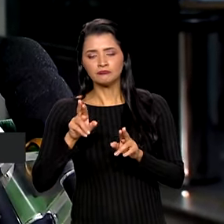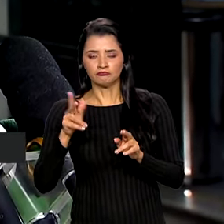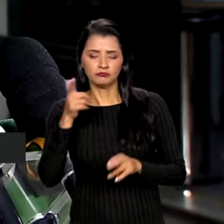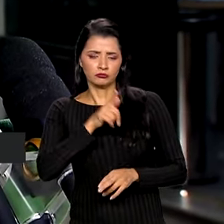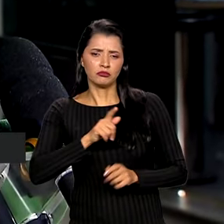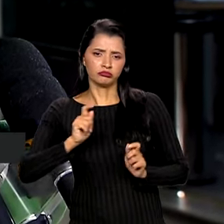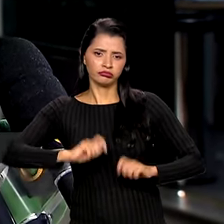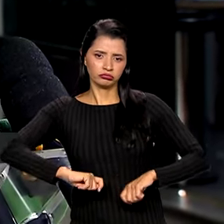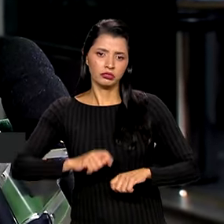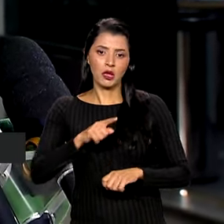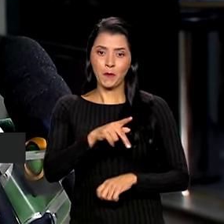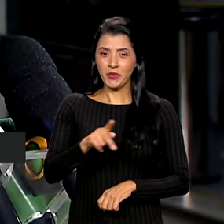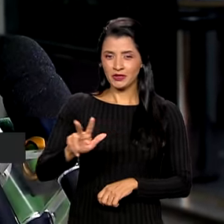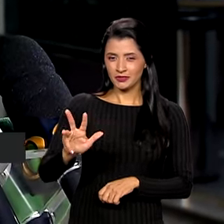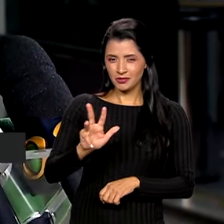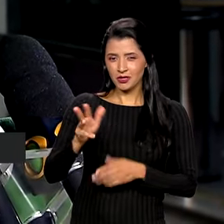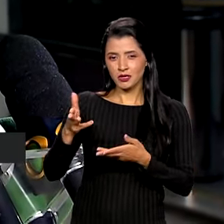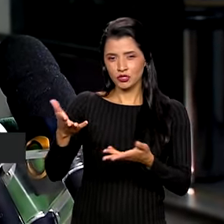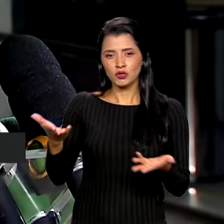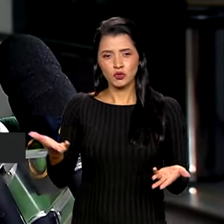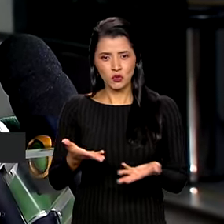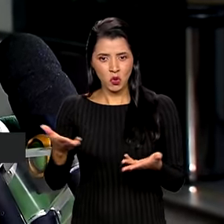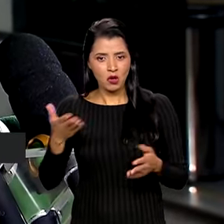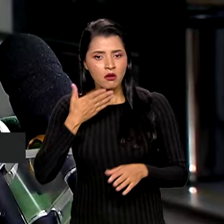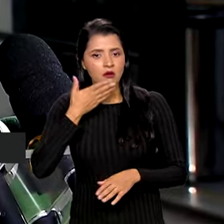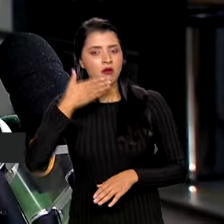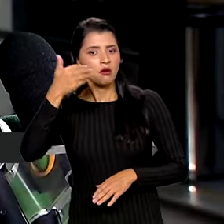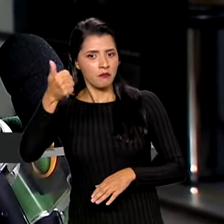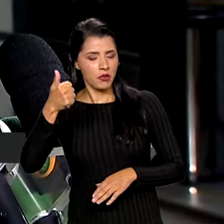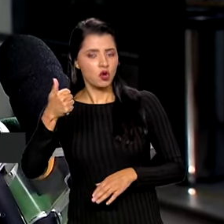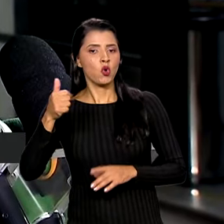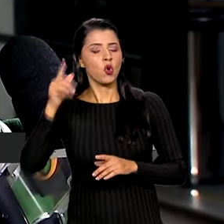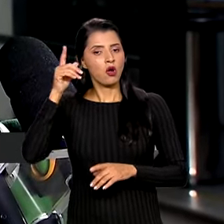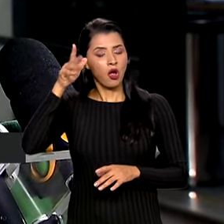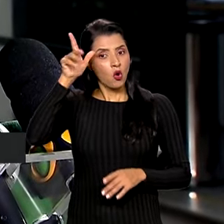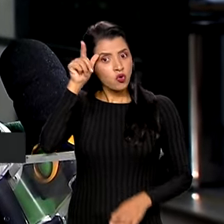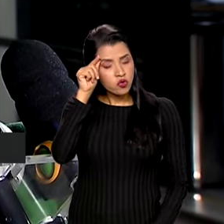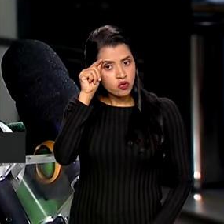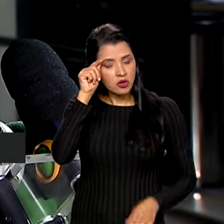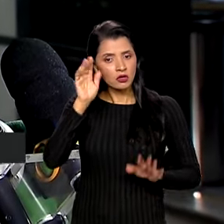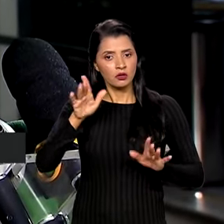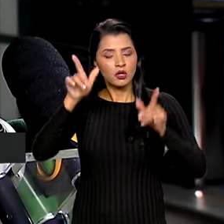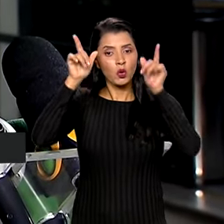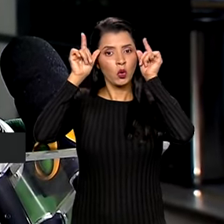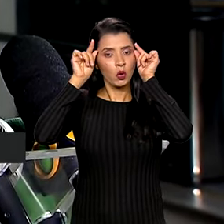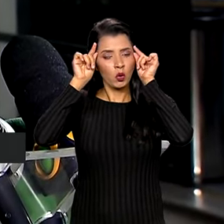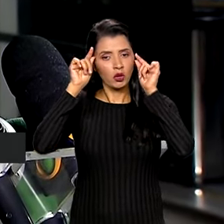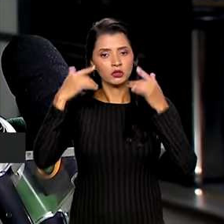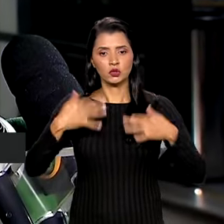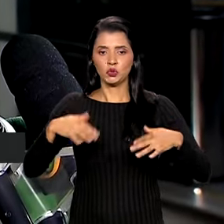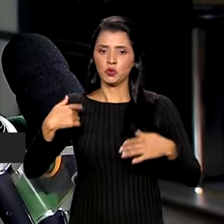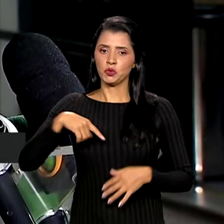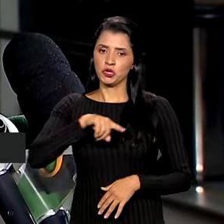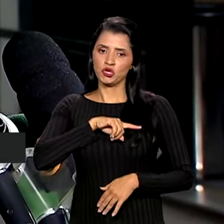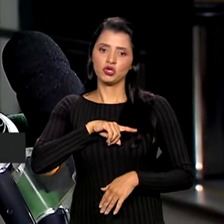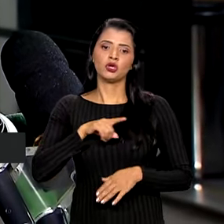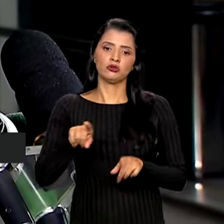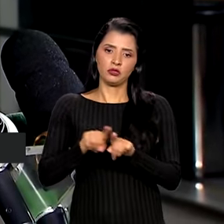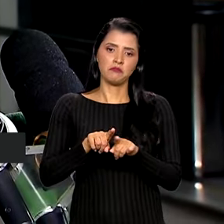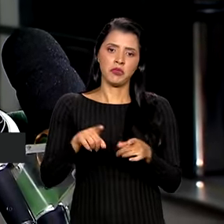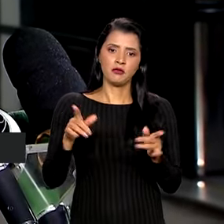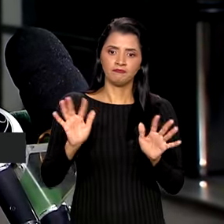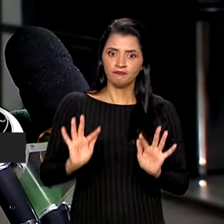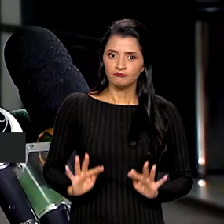está sentindo uma melhora muito significativa e nós ficamos satisfeitos porque isso